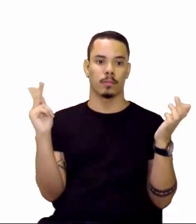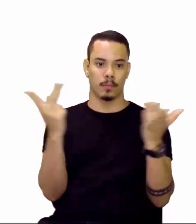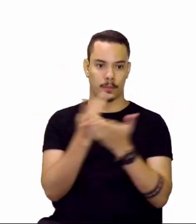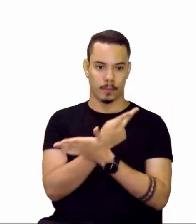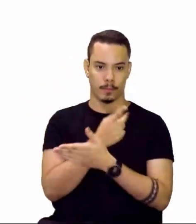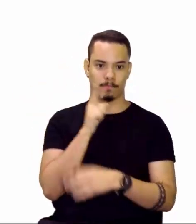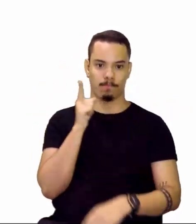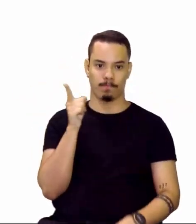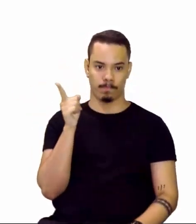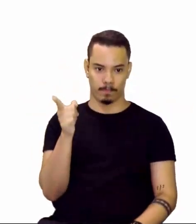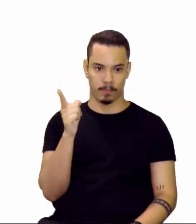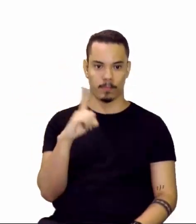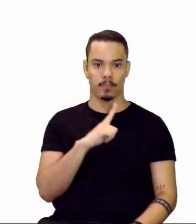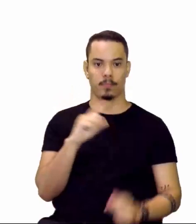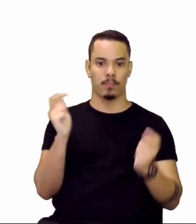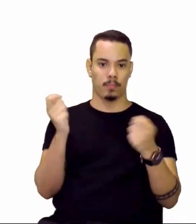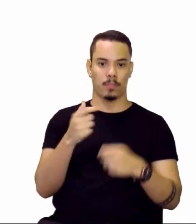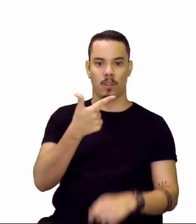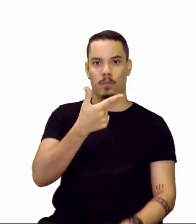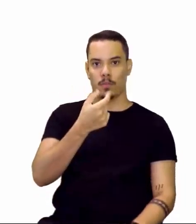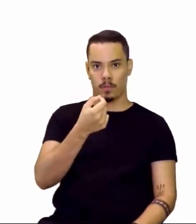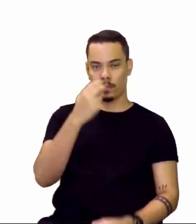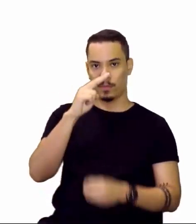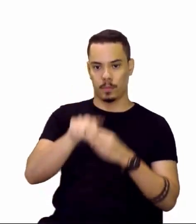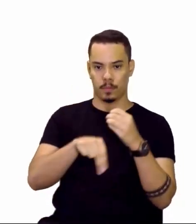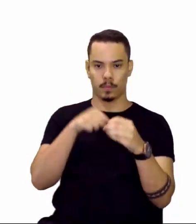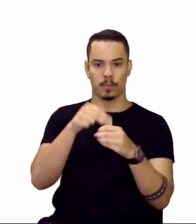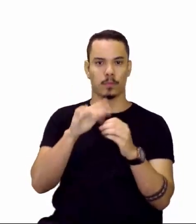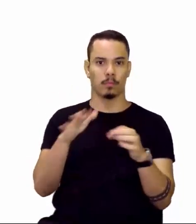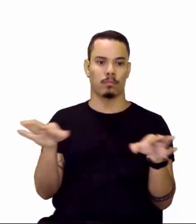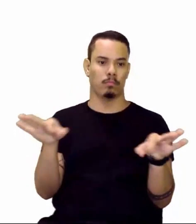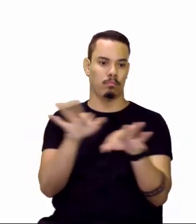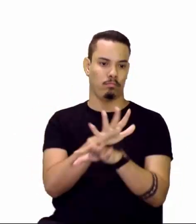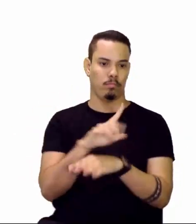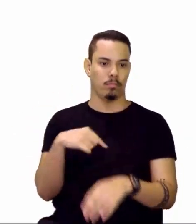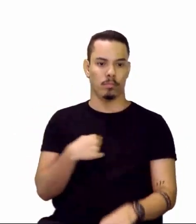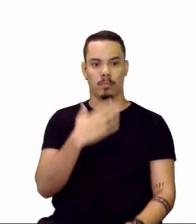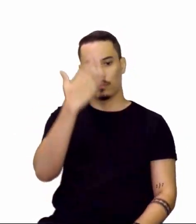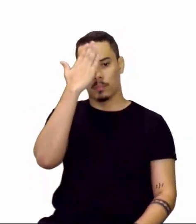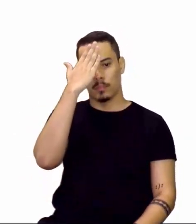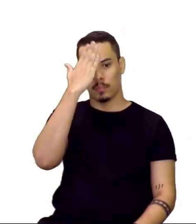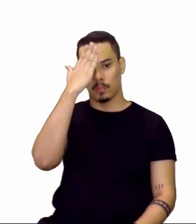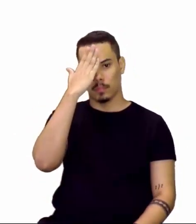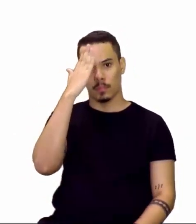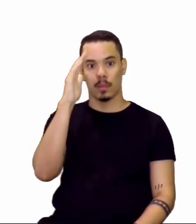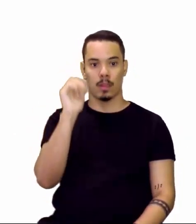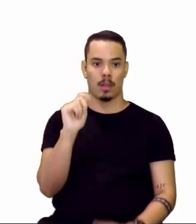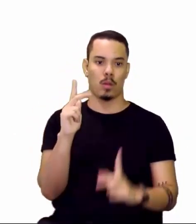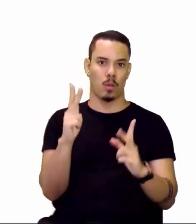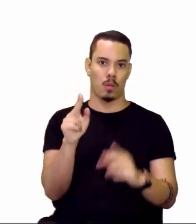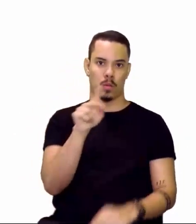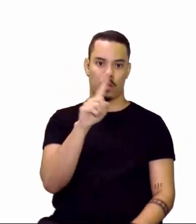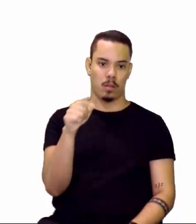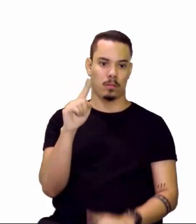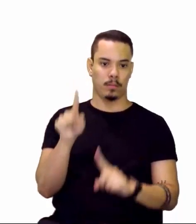acontece? Como esse átomo possui 20 nêutrons, com isso a massa atômica sendo A igual a Z